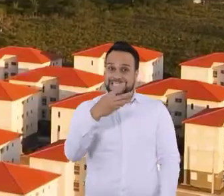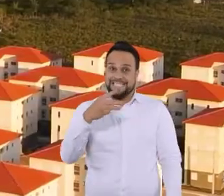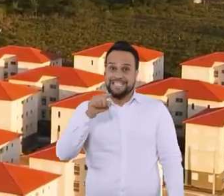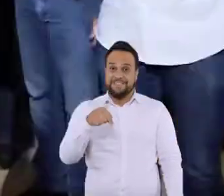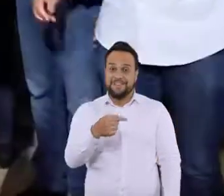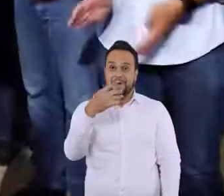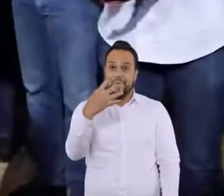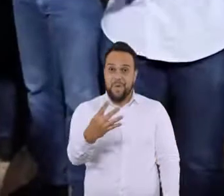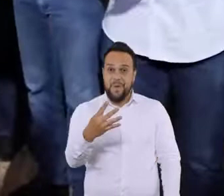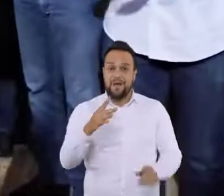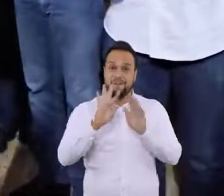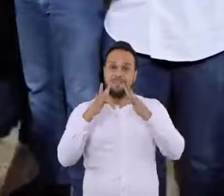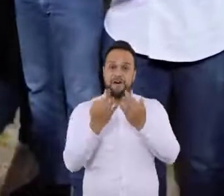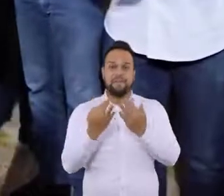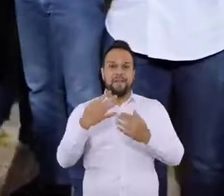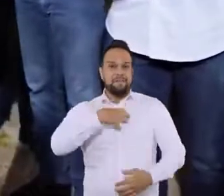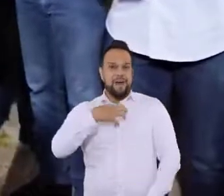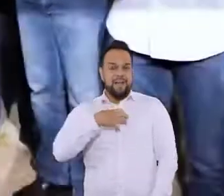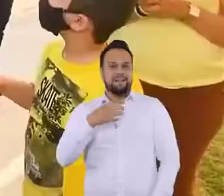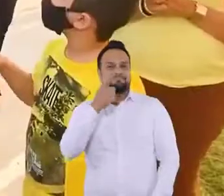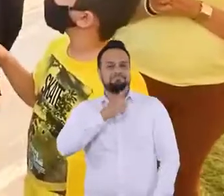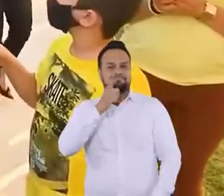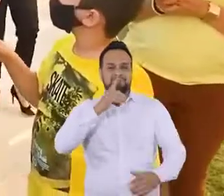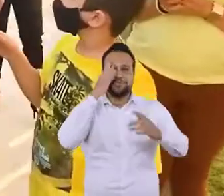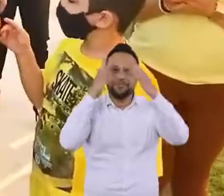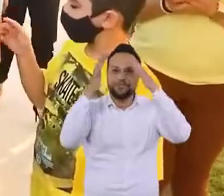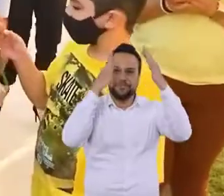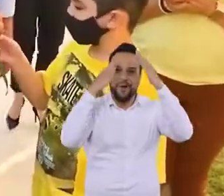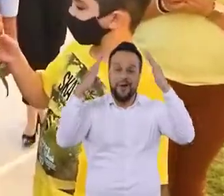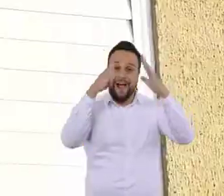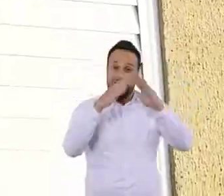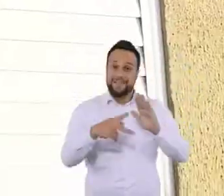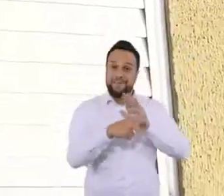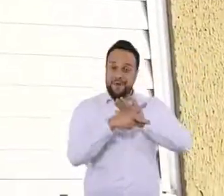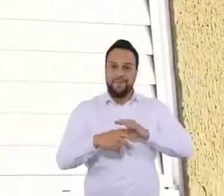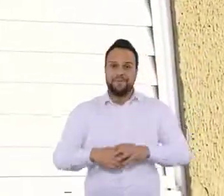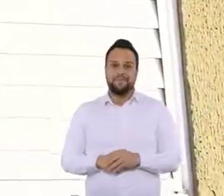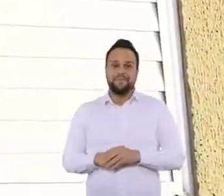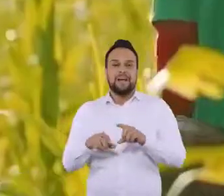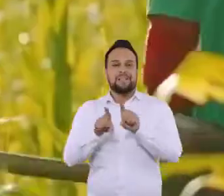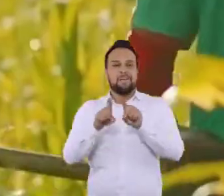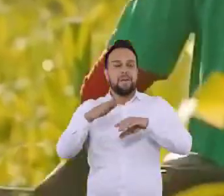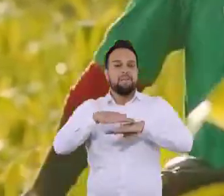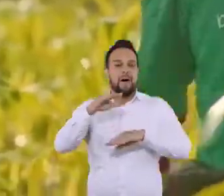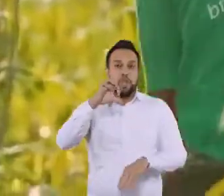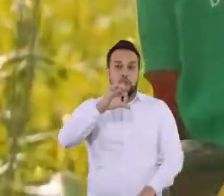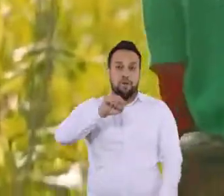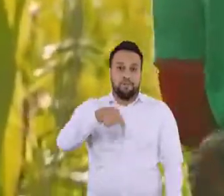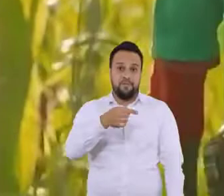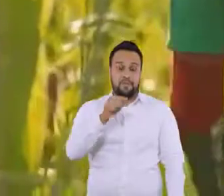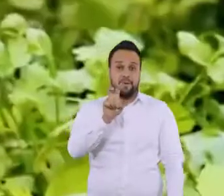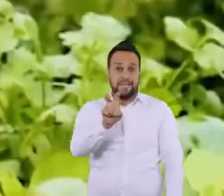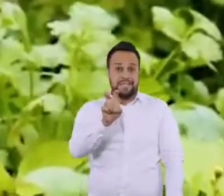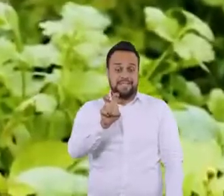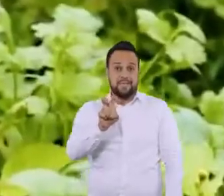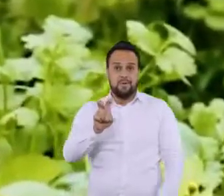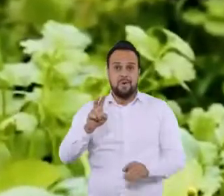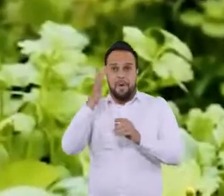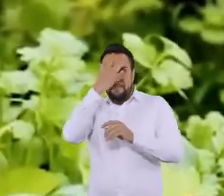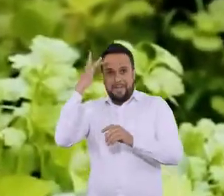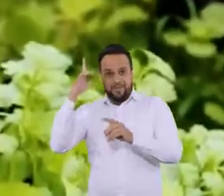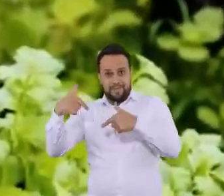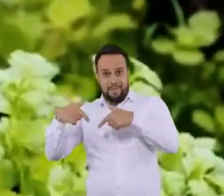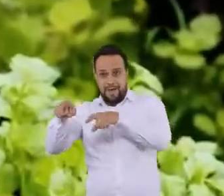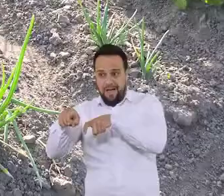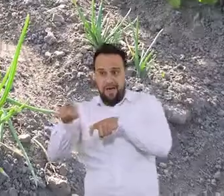33 mil e 400 famílias baianas realizarem o sonho da casa própria. E os mais de 9 mil e 500 agricultores